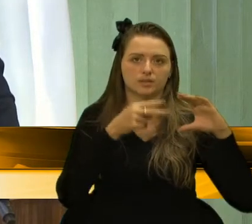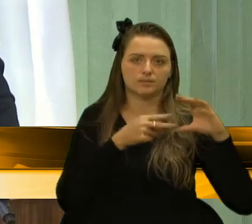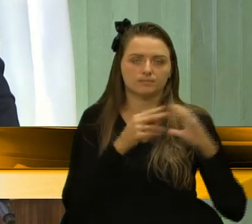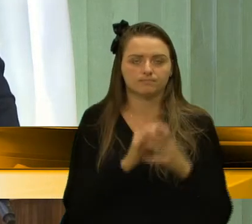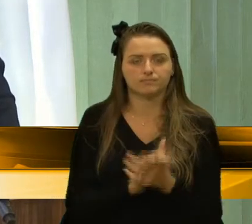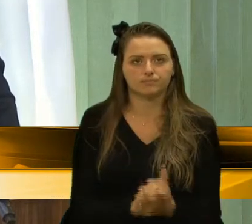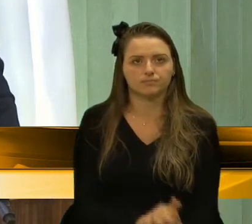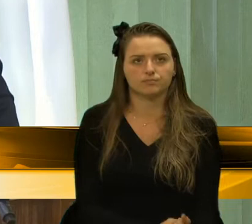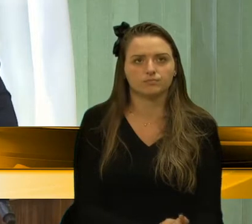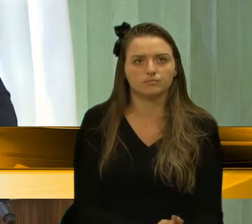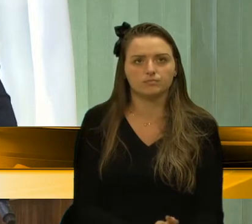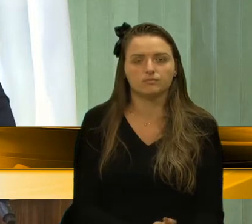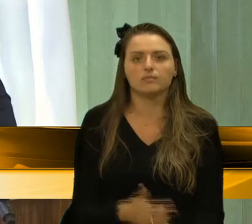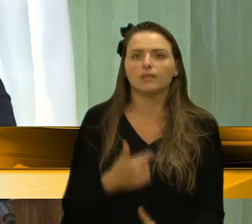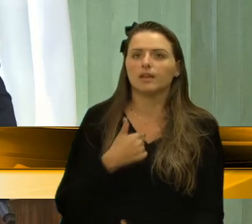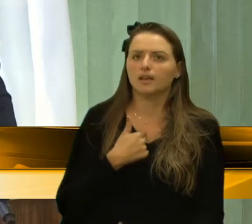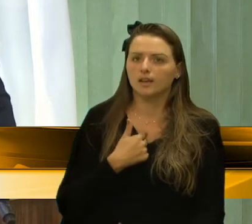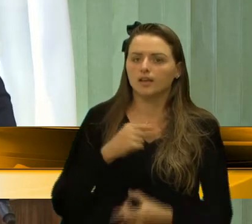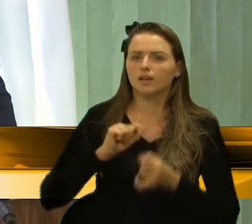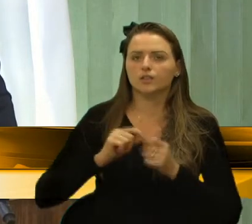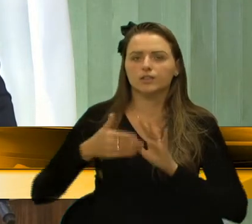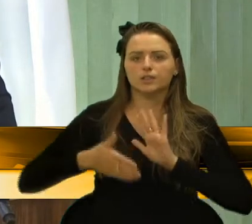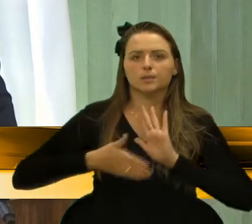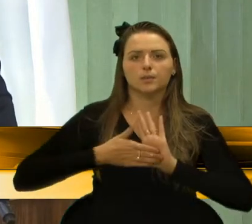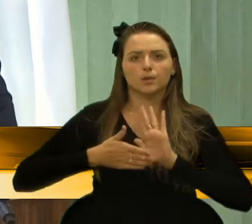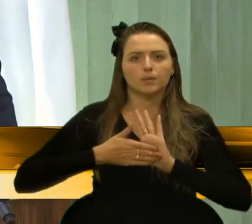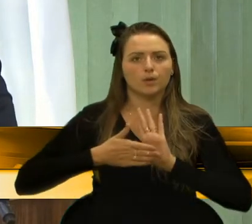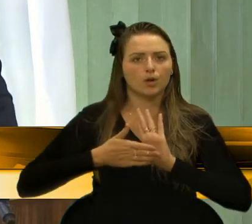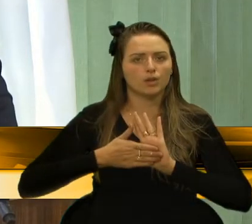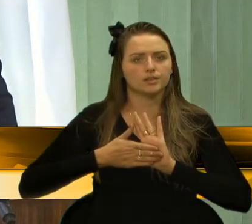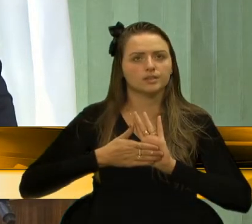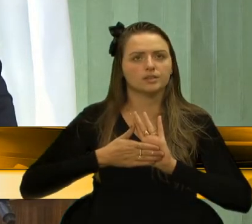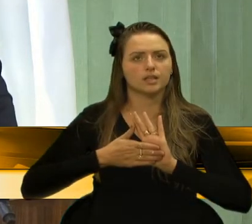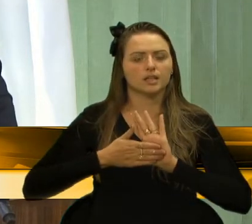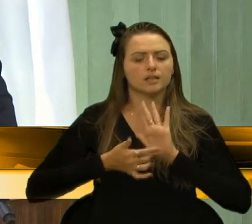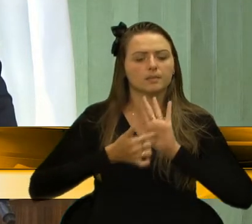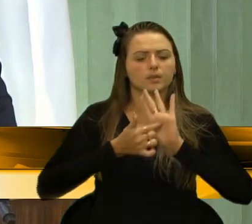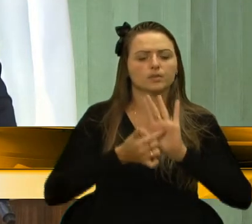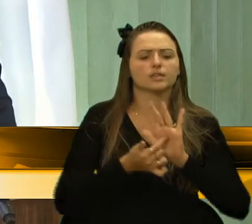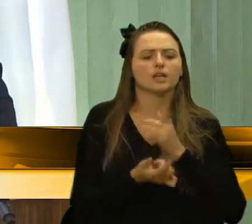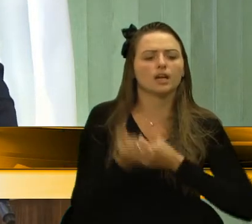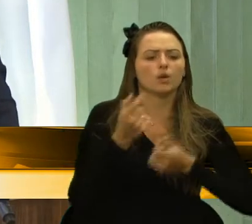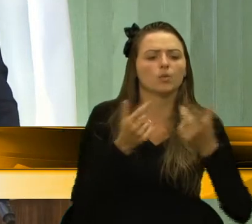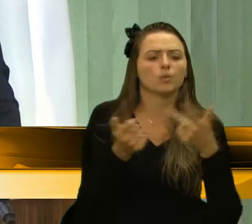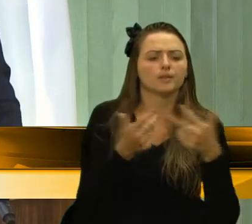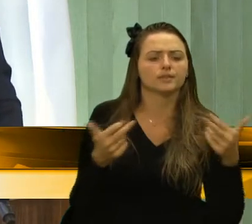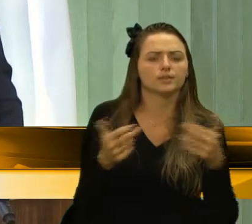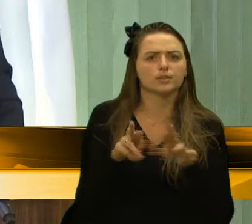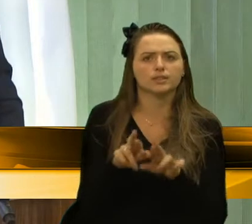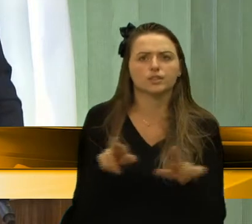Eu me propus a trazer aqui algumas coisas talvez diferentes